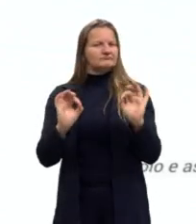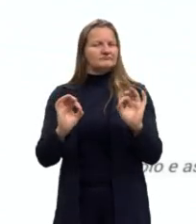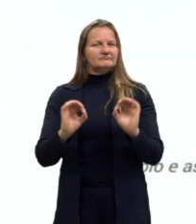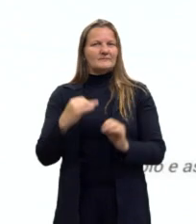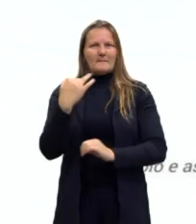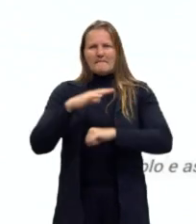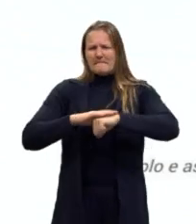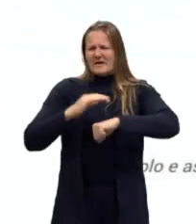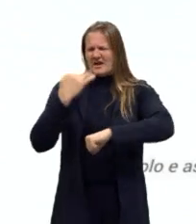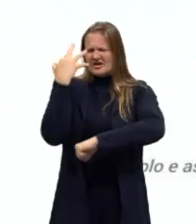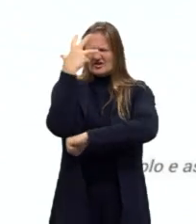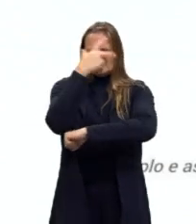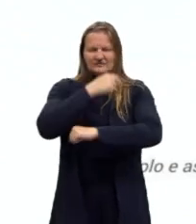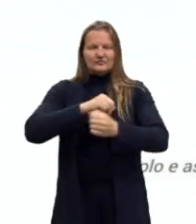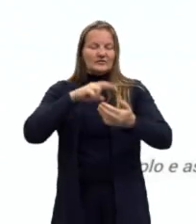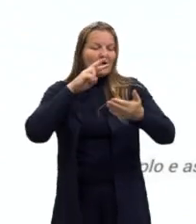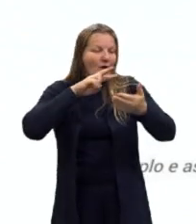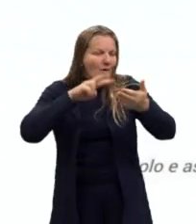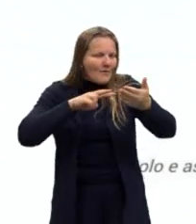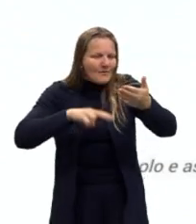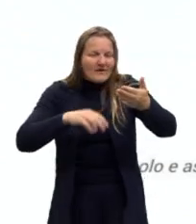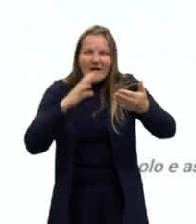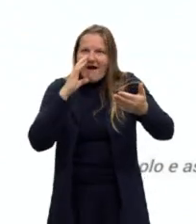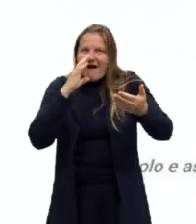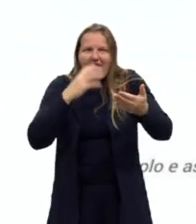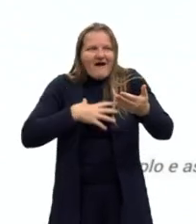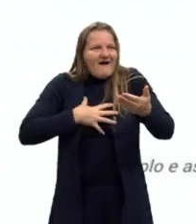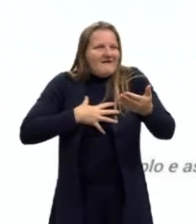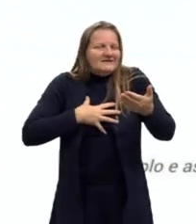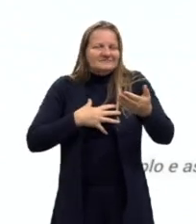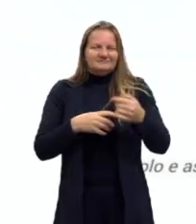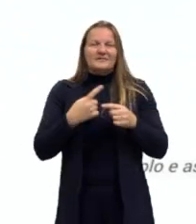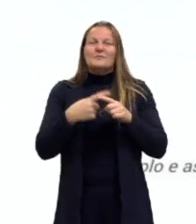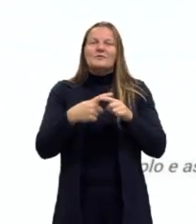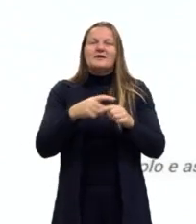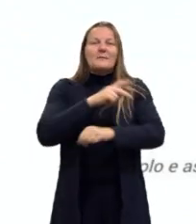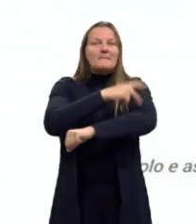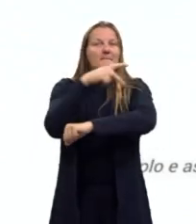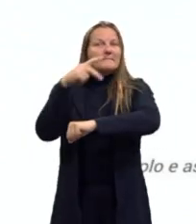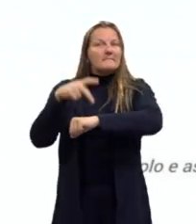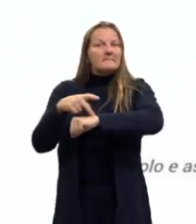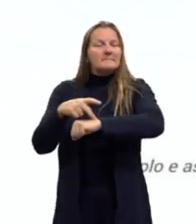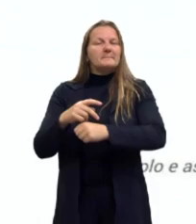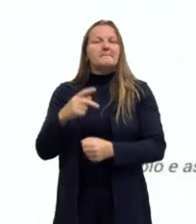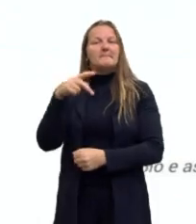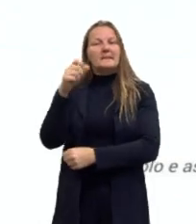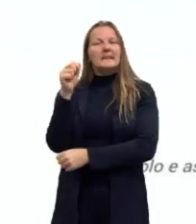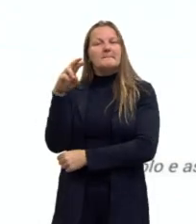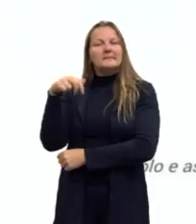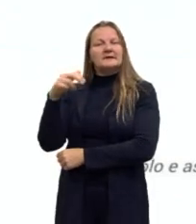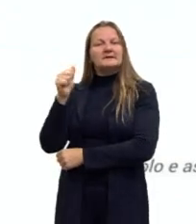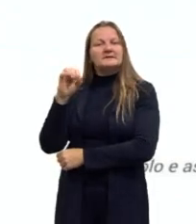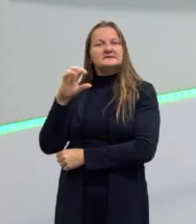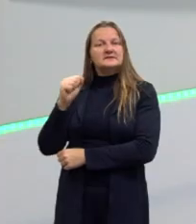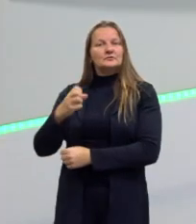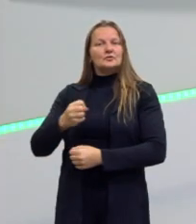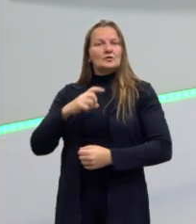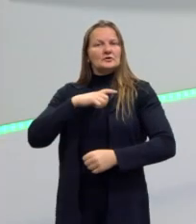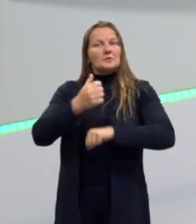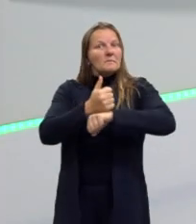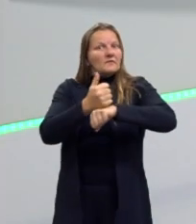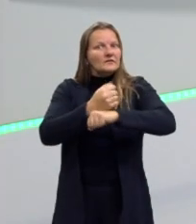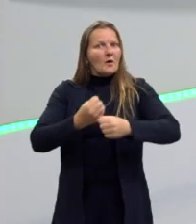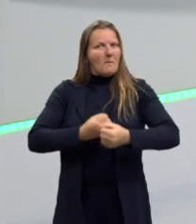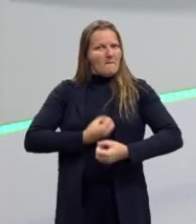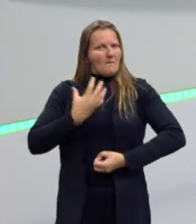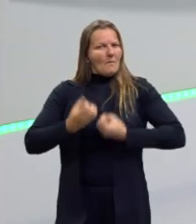bonito na hora da leitura e na hora da sua escrita. Porque para o parnasiano, ser um poeta é um trabalho árduo,